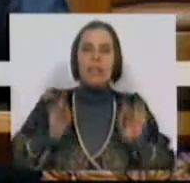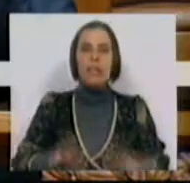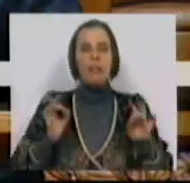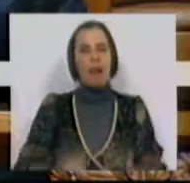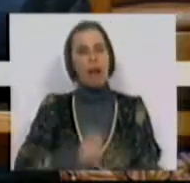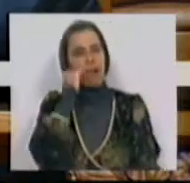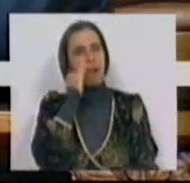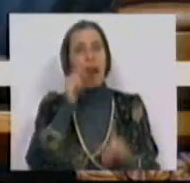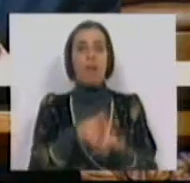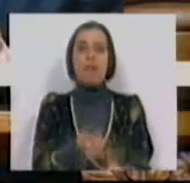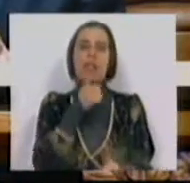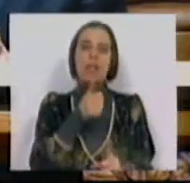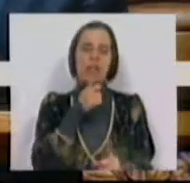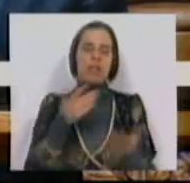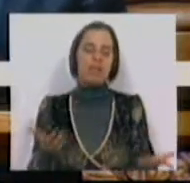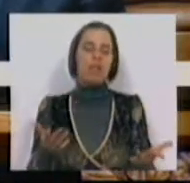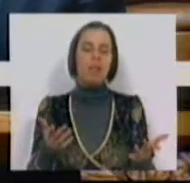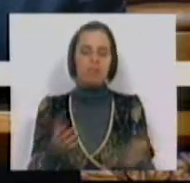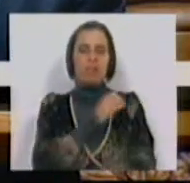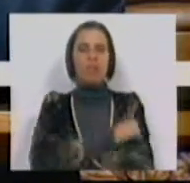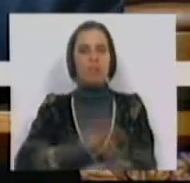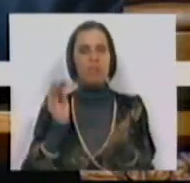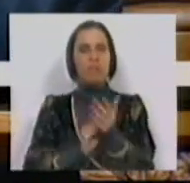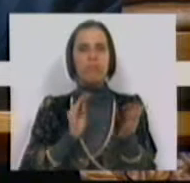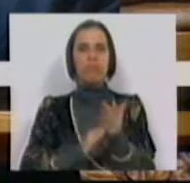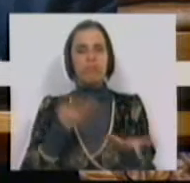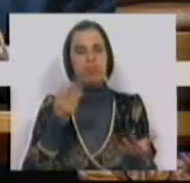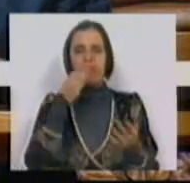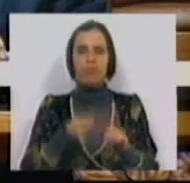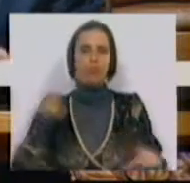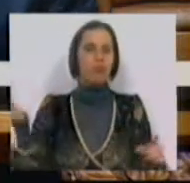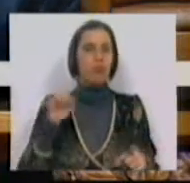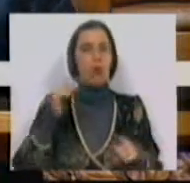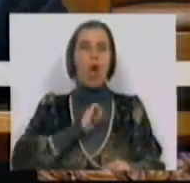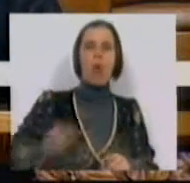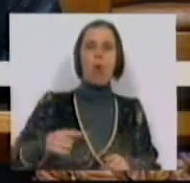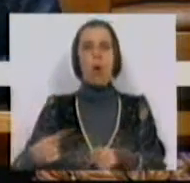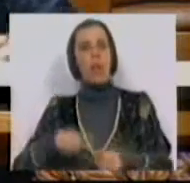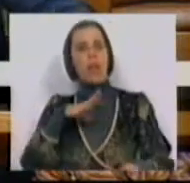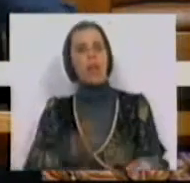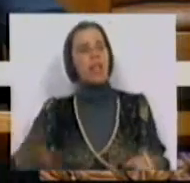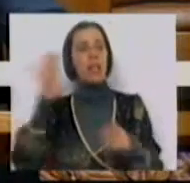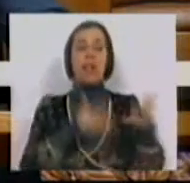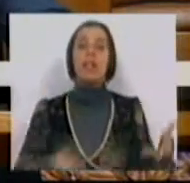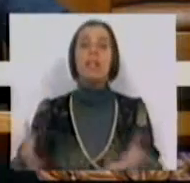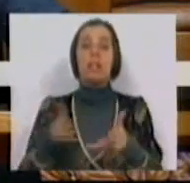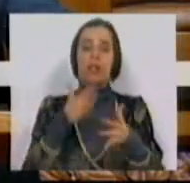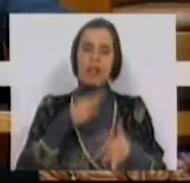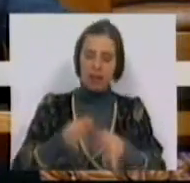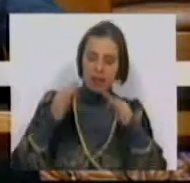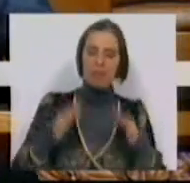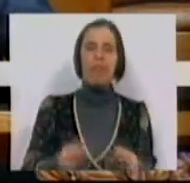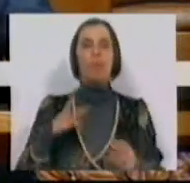esta grave decisão de empobrecimento e atentado contra o interesse nacional e contra a estratégia de